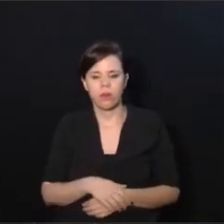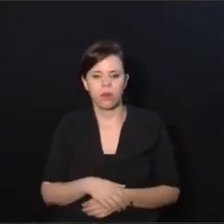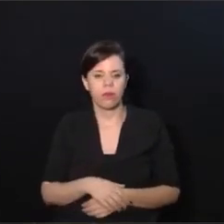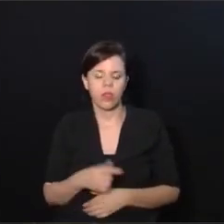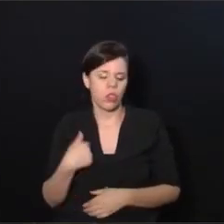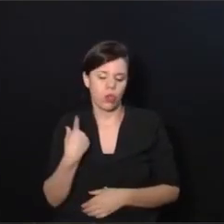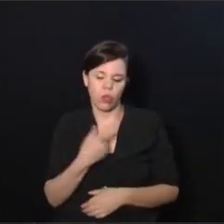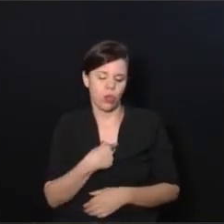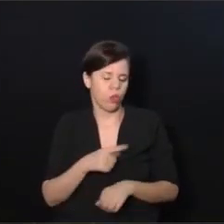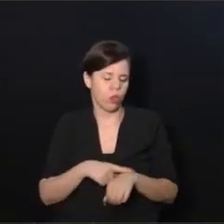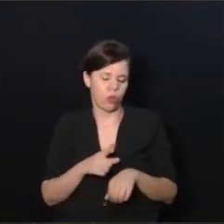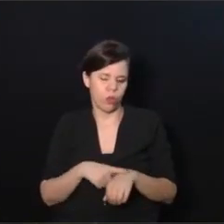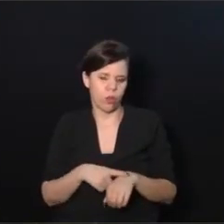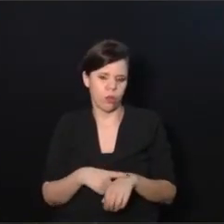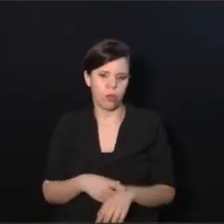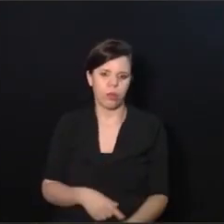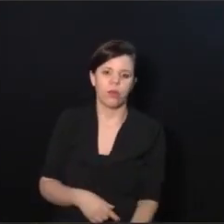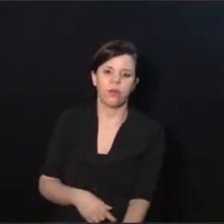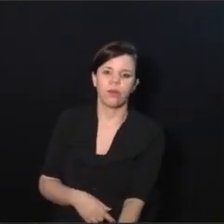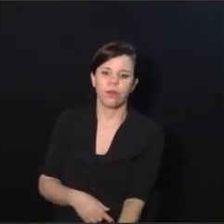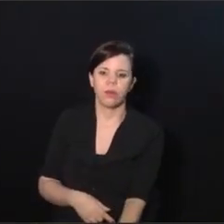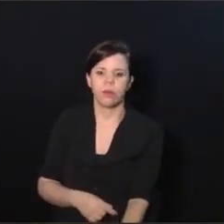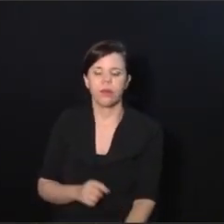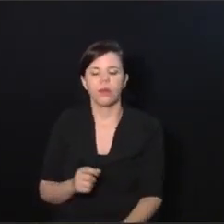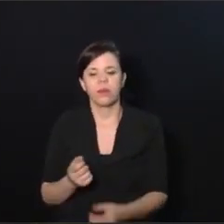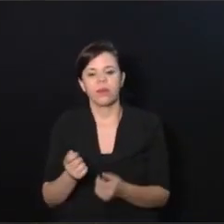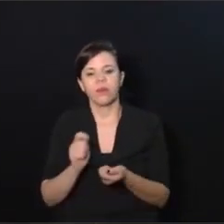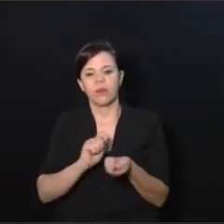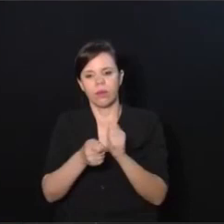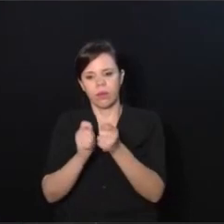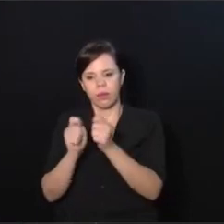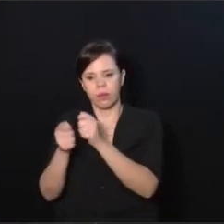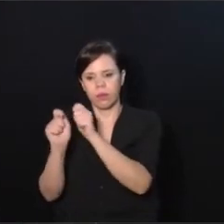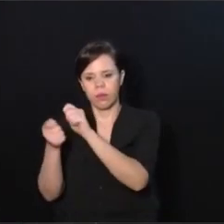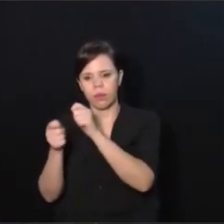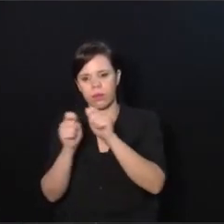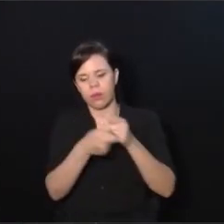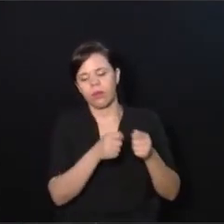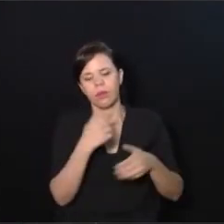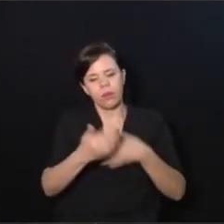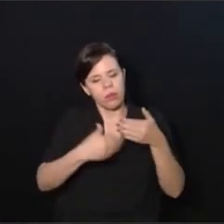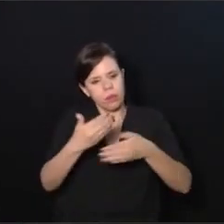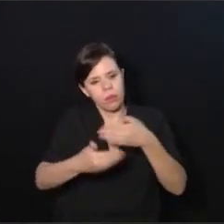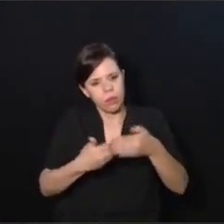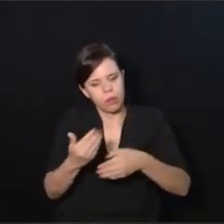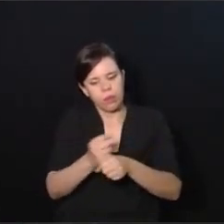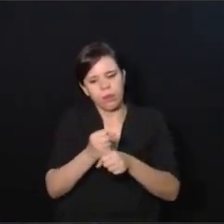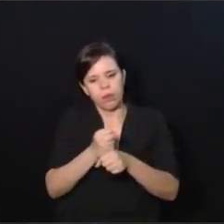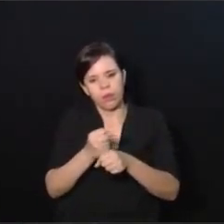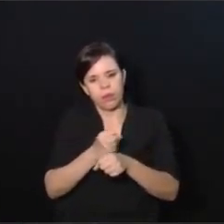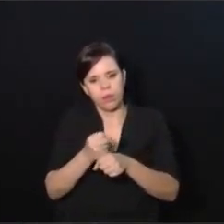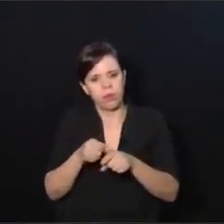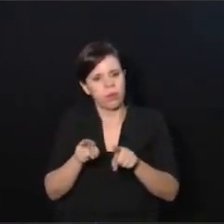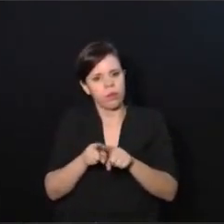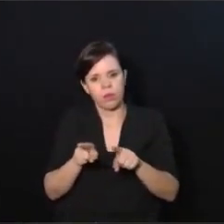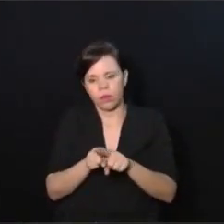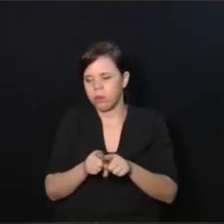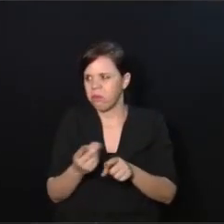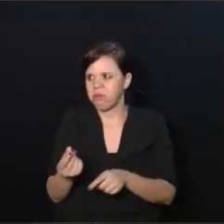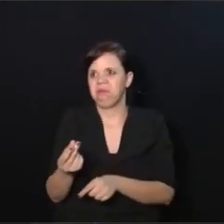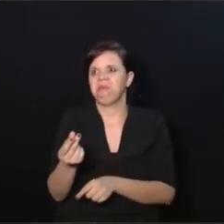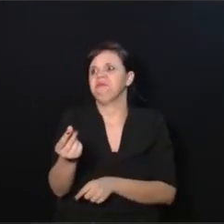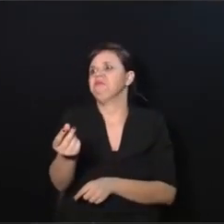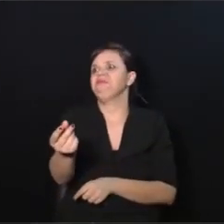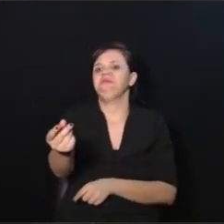não é no nosso tempo. A reabilitação é um processo que algumas vezes leva anos, mas também não pode ser eterno.